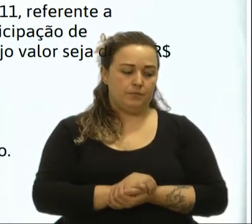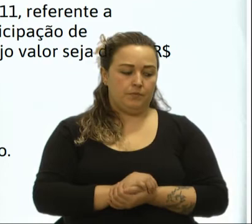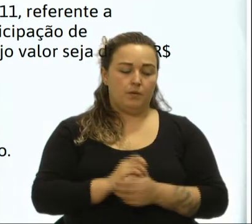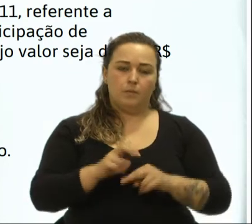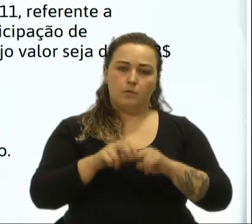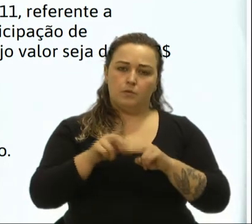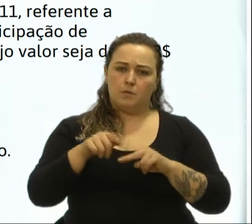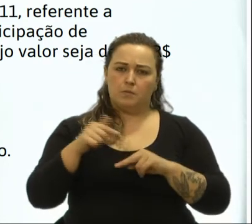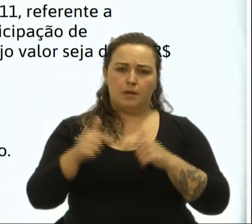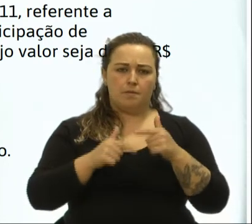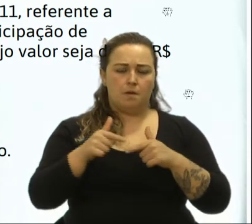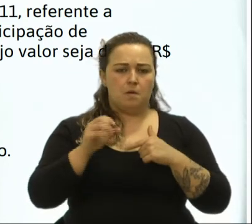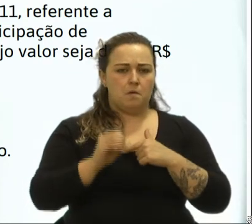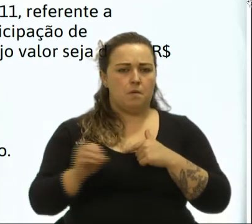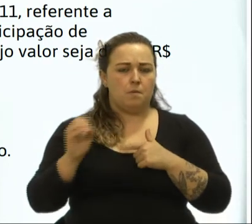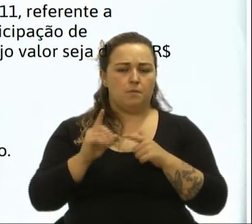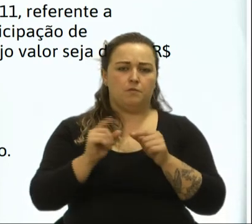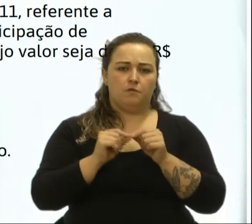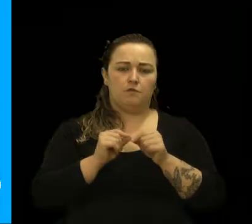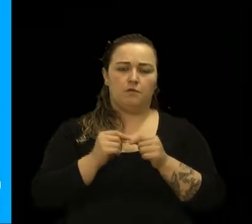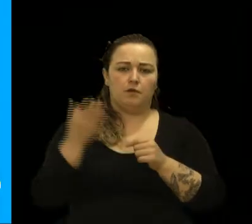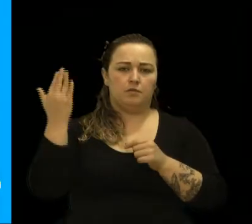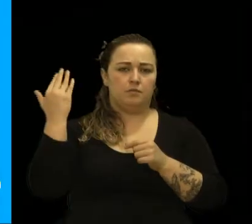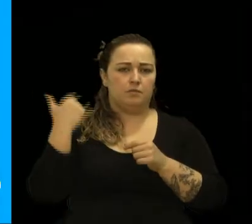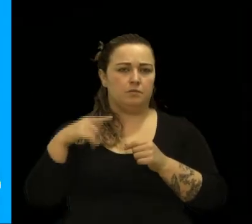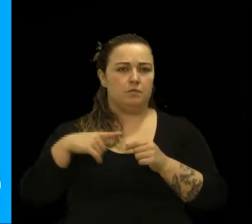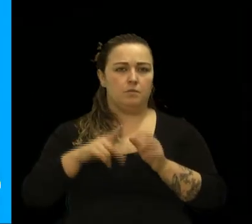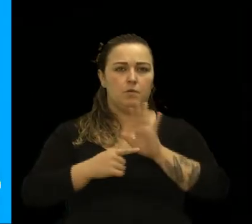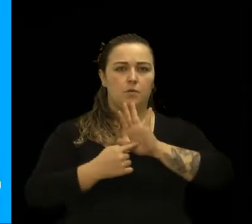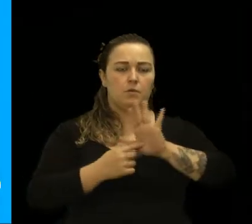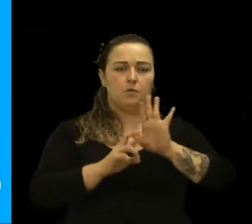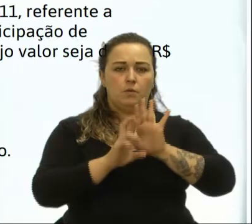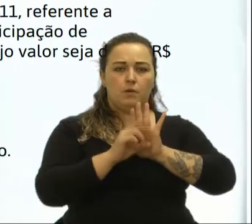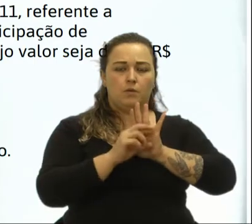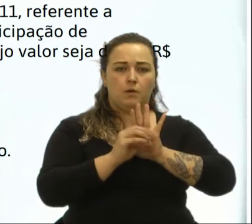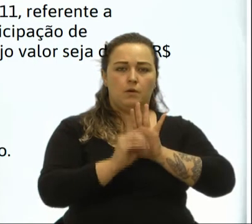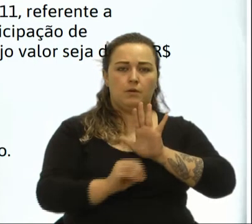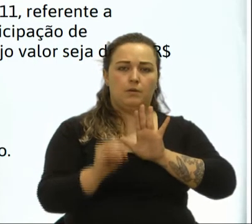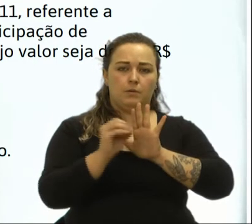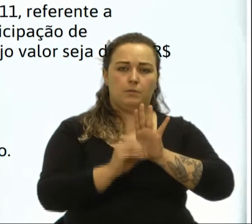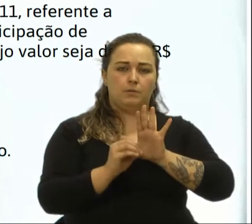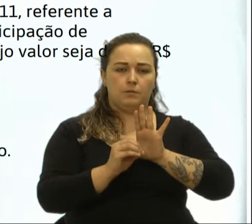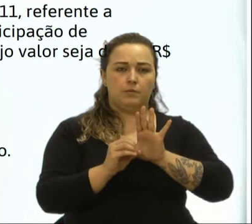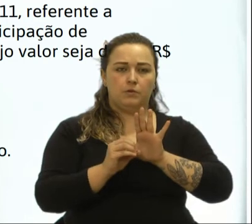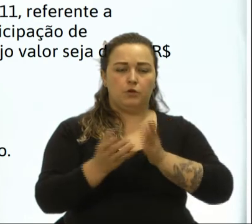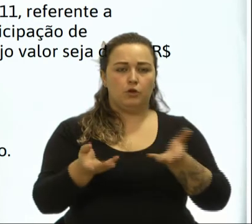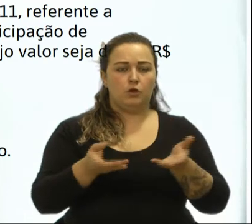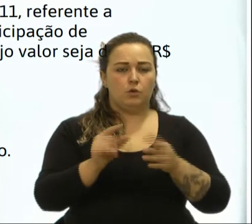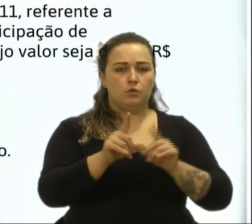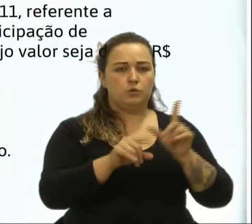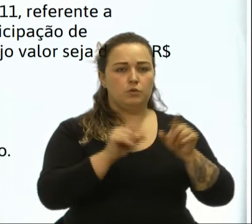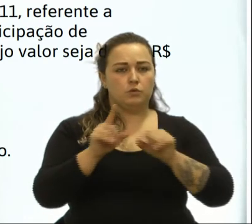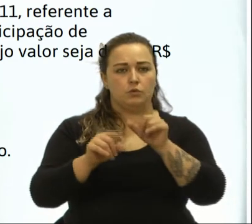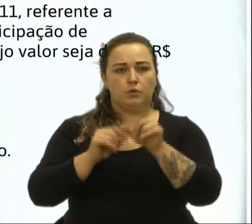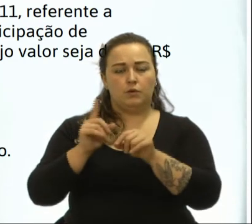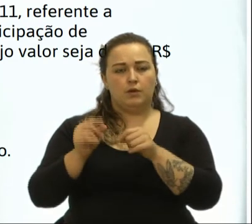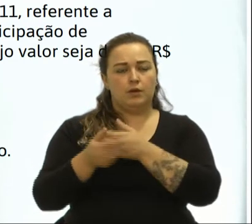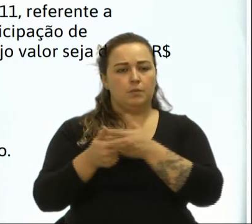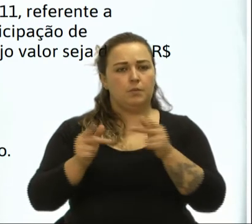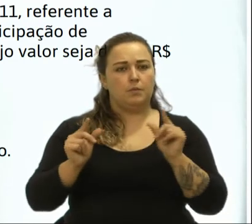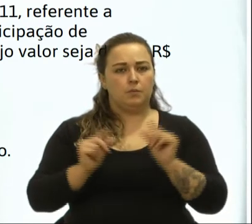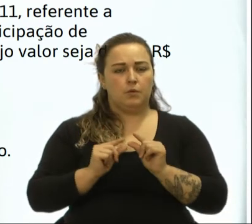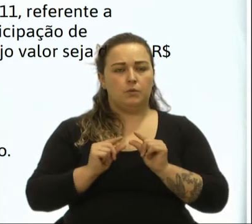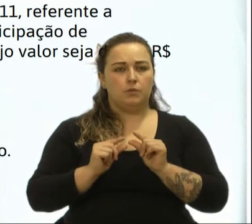belíssimo que foi feito à época, que deu um resultado e que hoje nós estamos colhendo um pouco